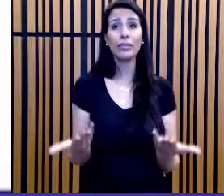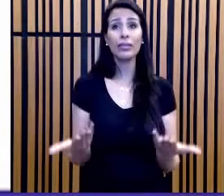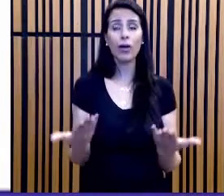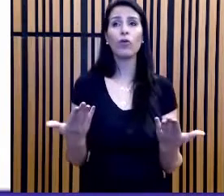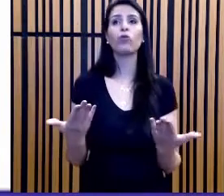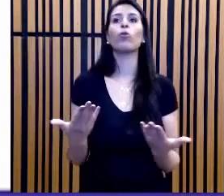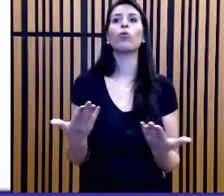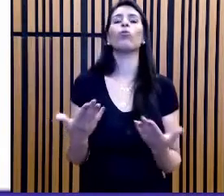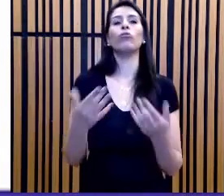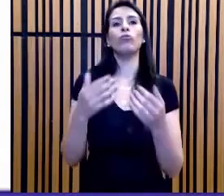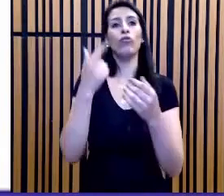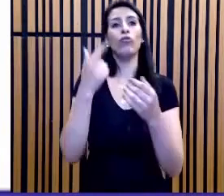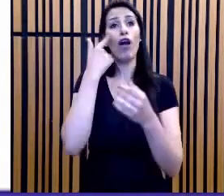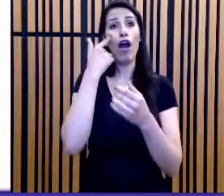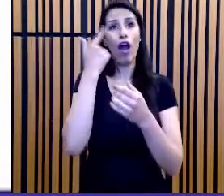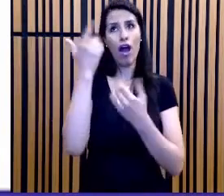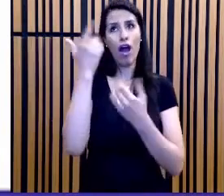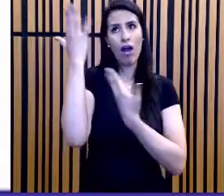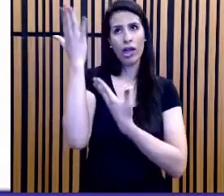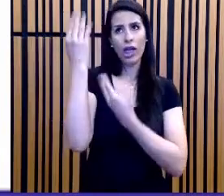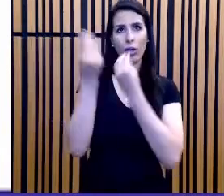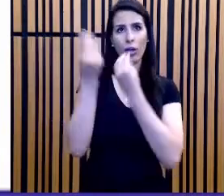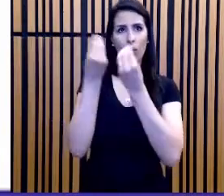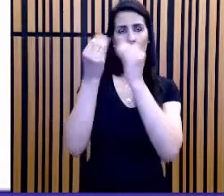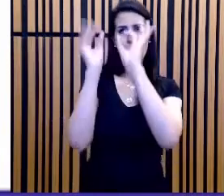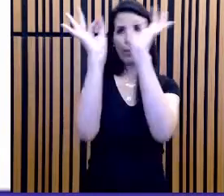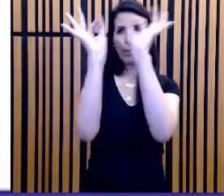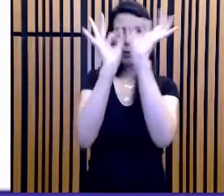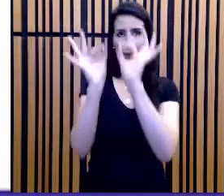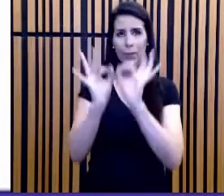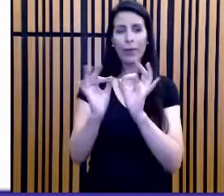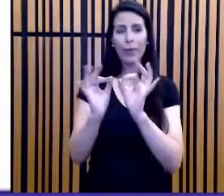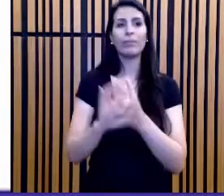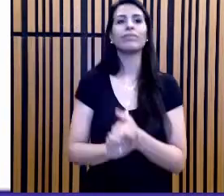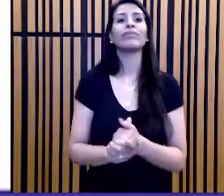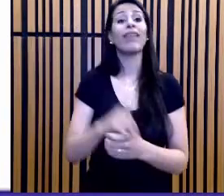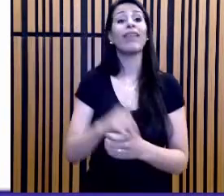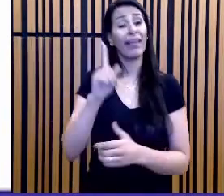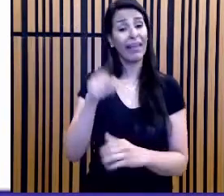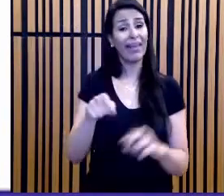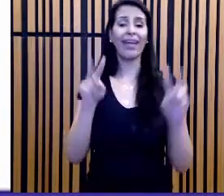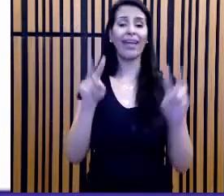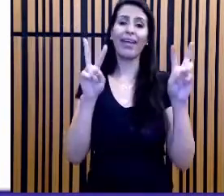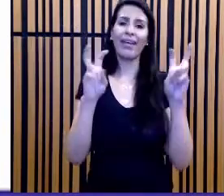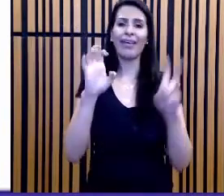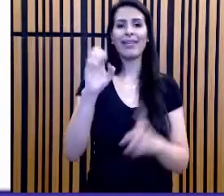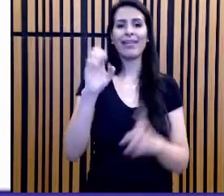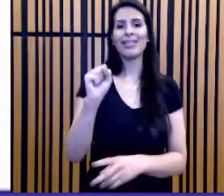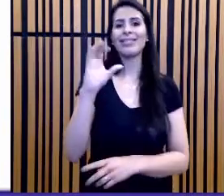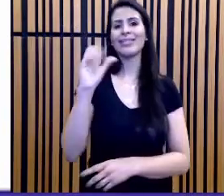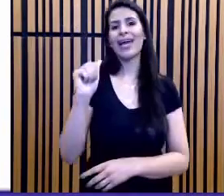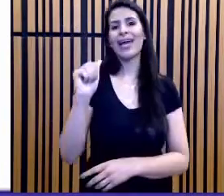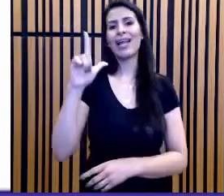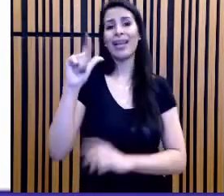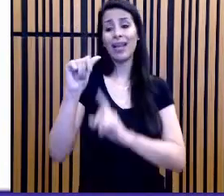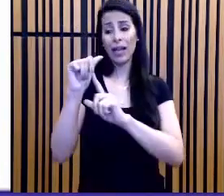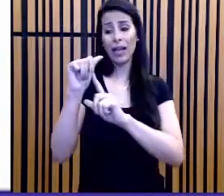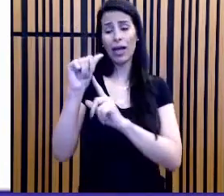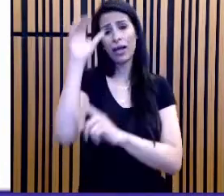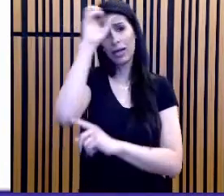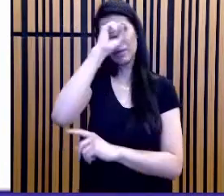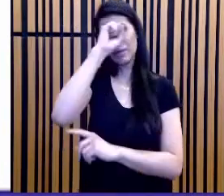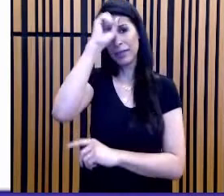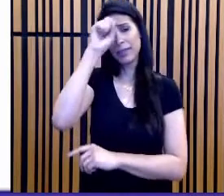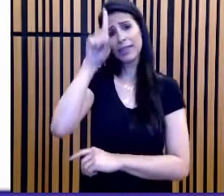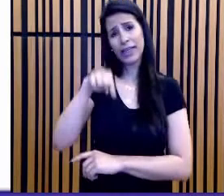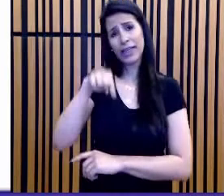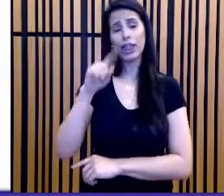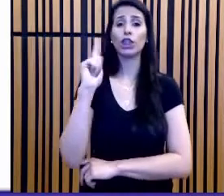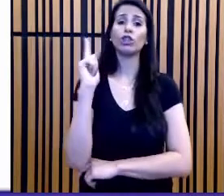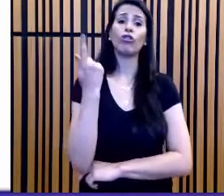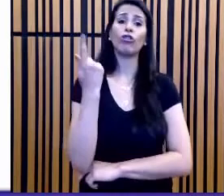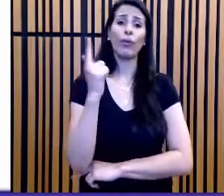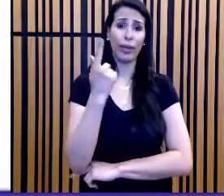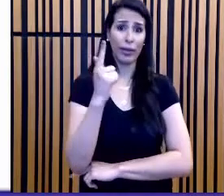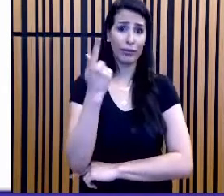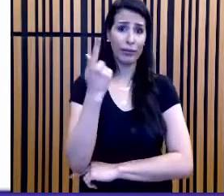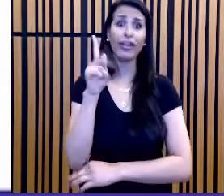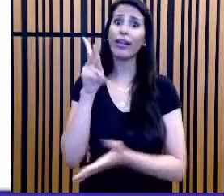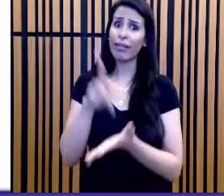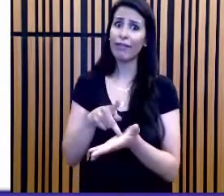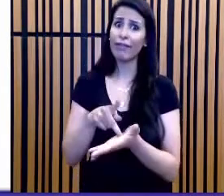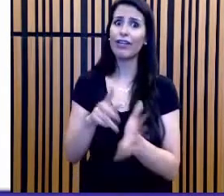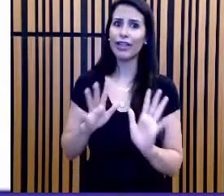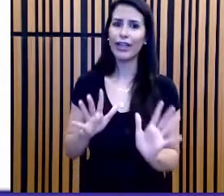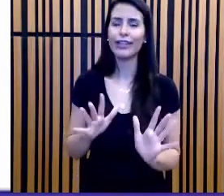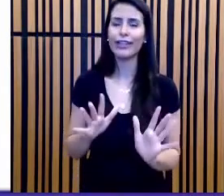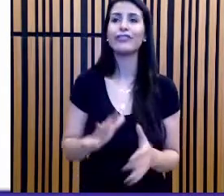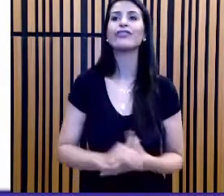na vida real. É assim que a gente aprende escala, e a gente aprende assim lá na geografia, na verdade. Por isso que eu fiz referência aqui para fazer esse link